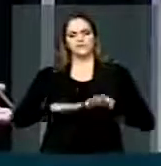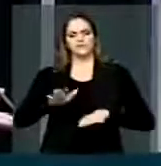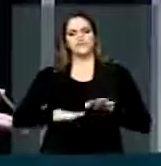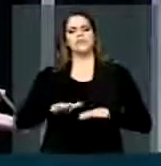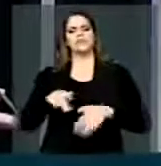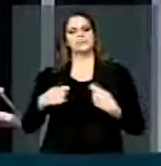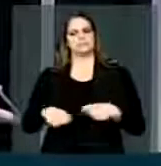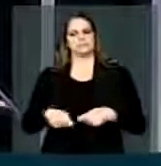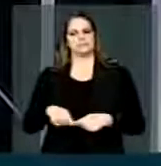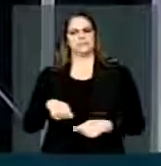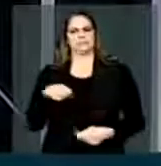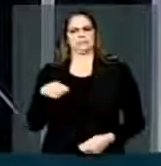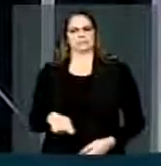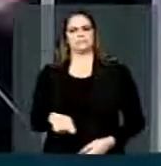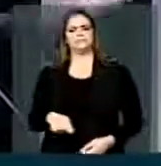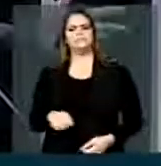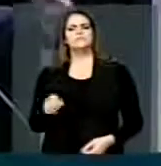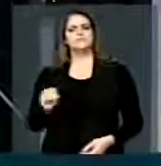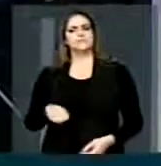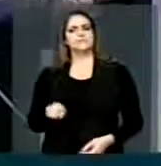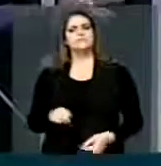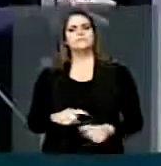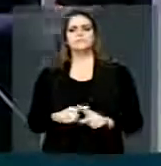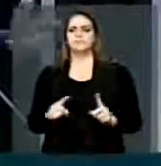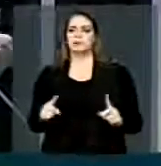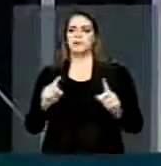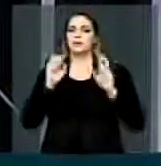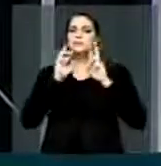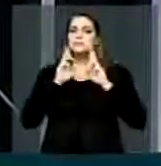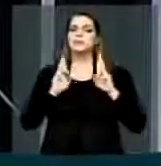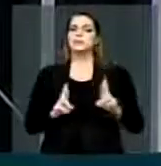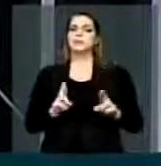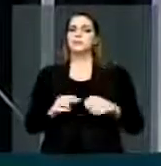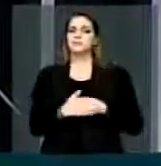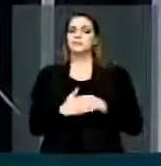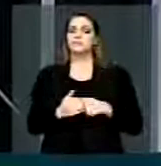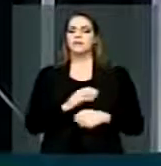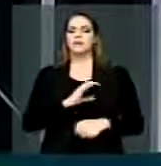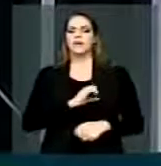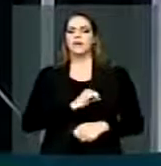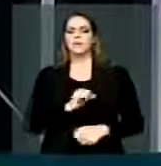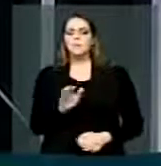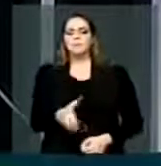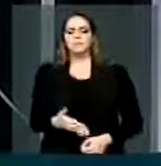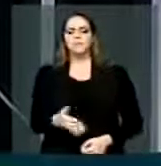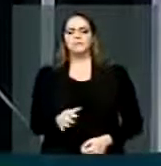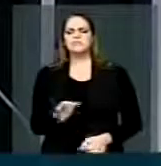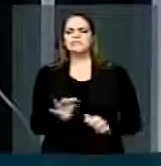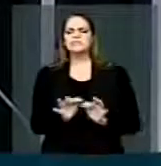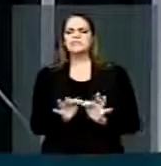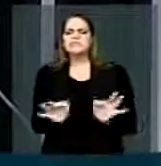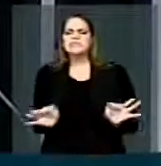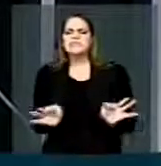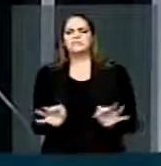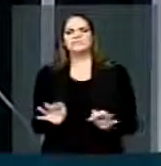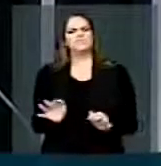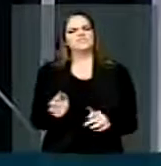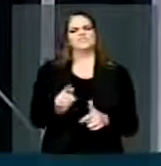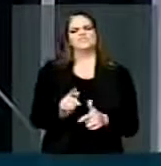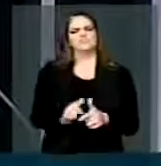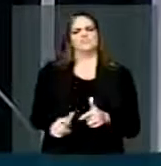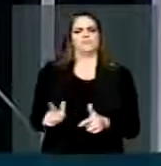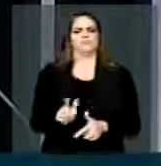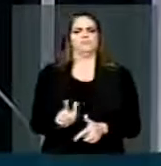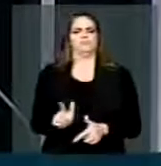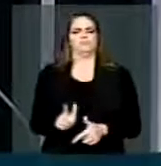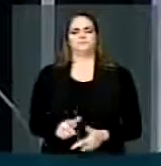rigor? Claro que sim. Mas com carinho, com respeito e quando precisava uma palmadinha, não fazia mal nenhum. E eu já tenho dito isso,